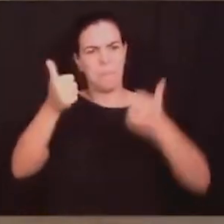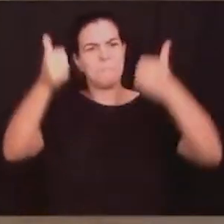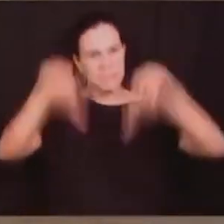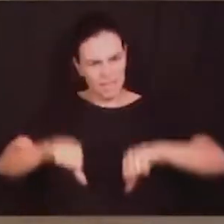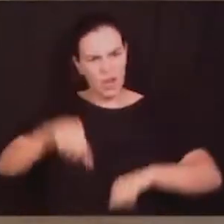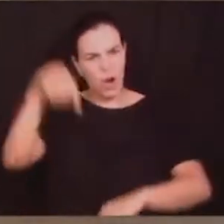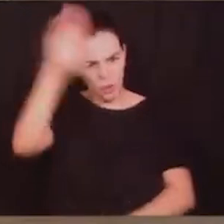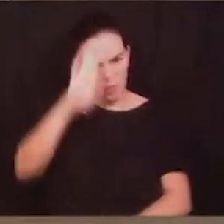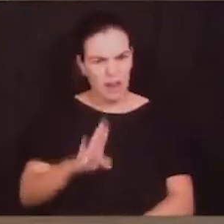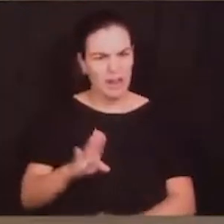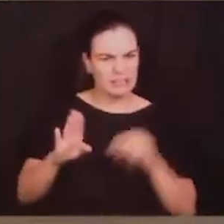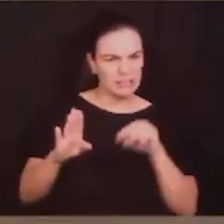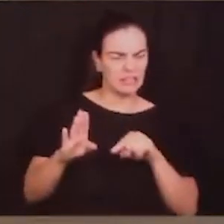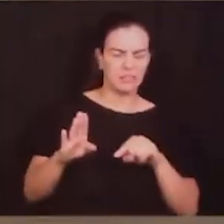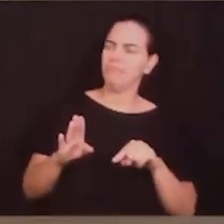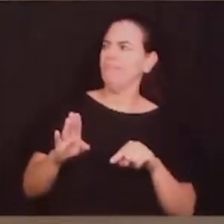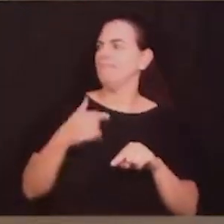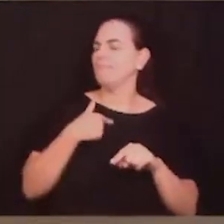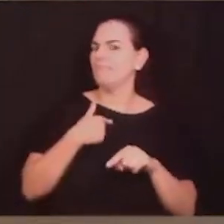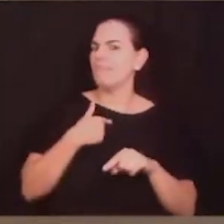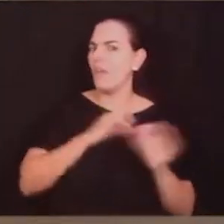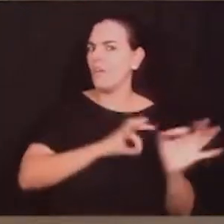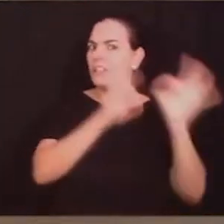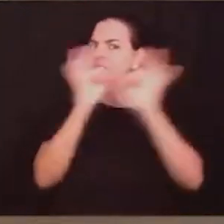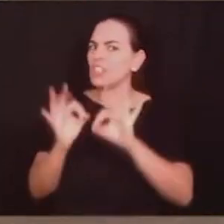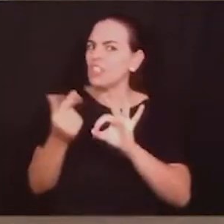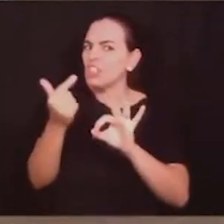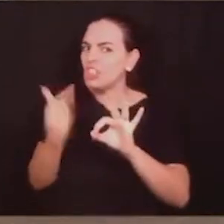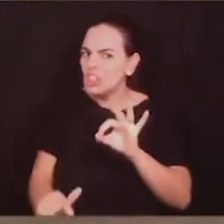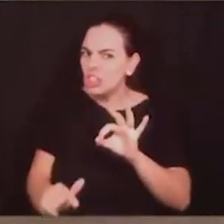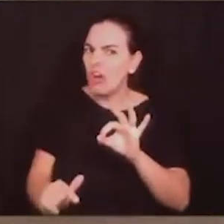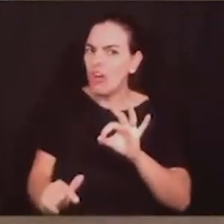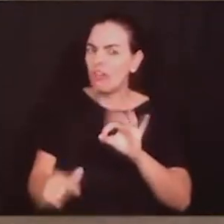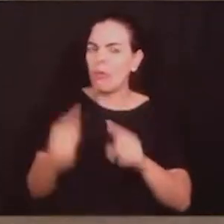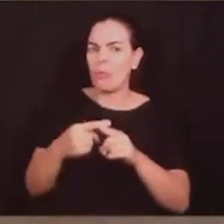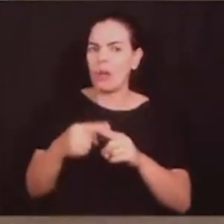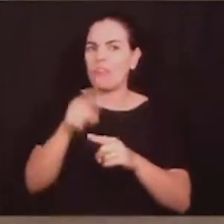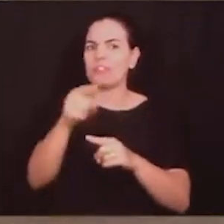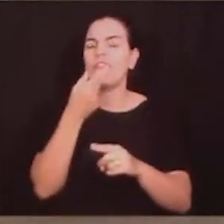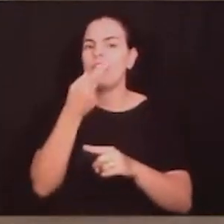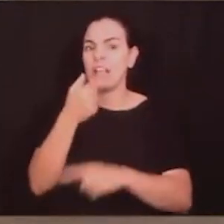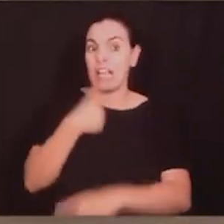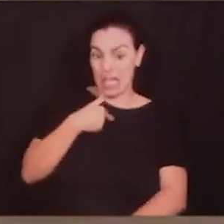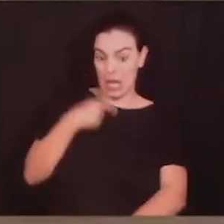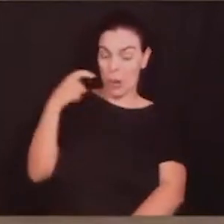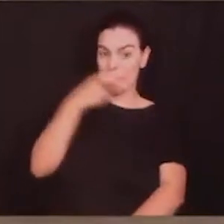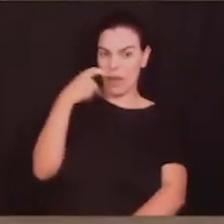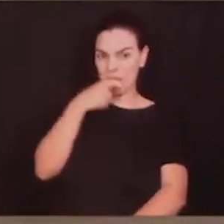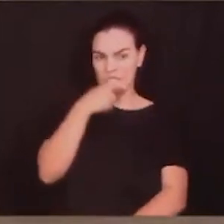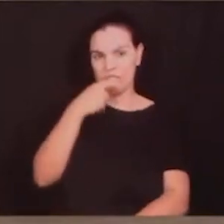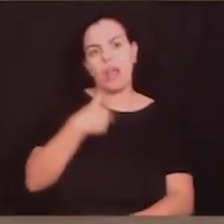porque se, de fato, o senhor está dizendo que eu menti, eu quero que essa mentira seja apurada